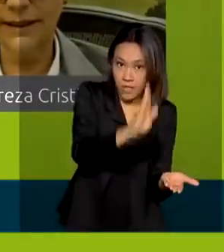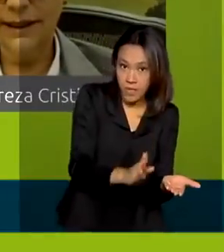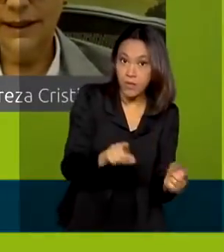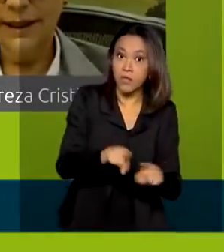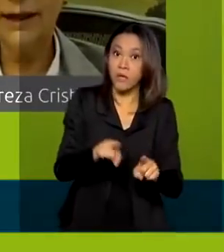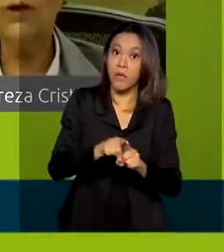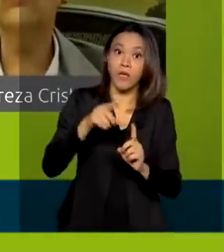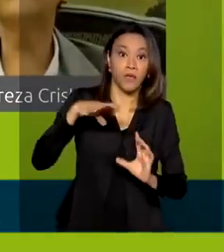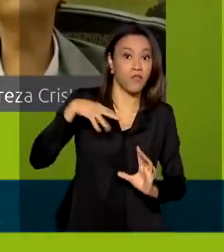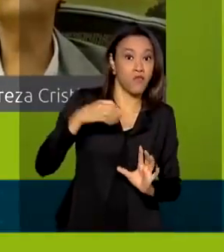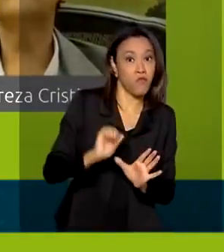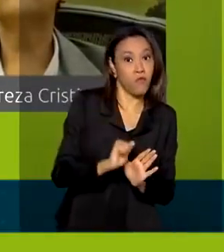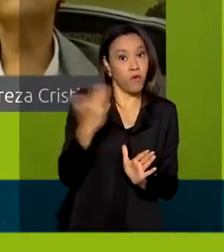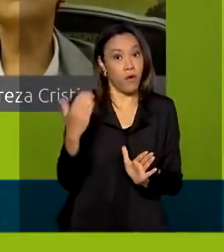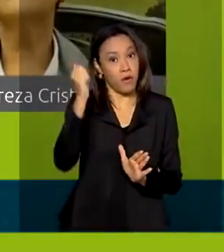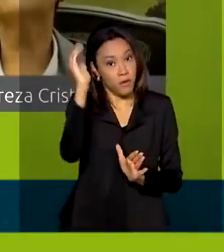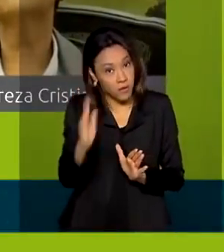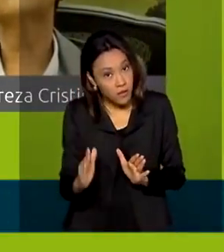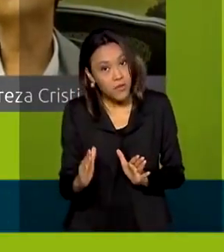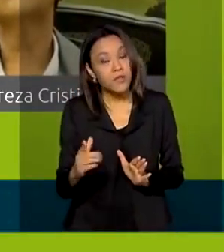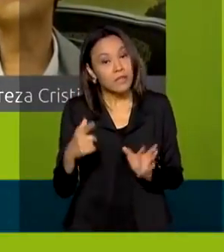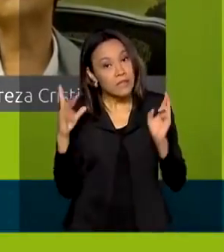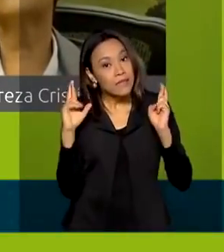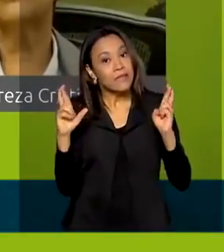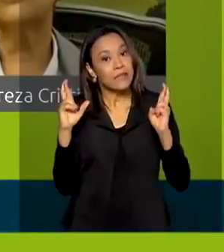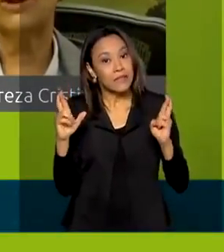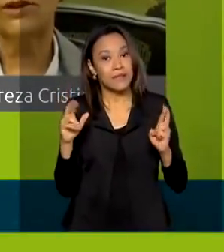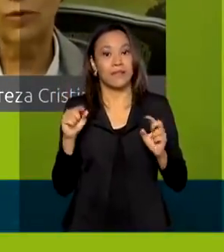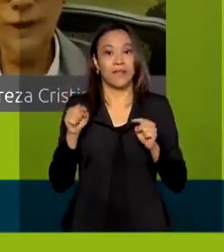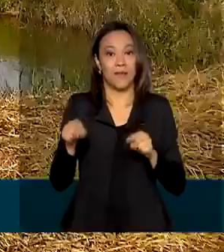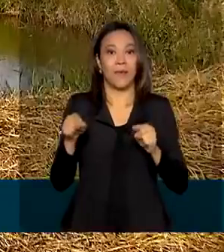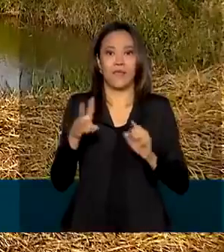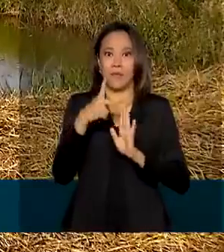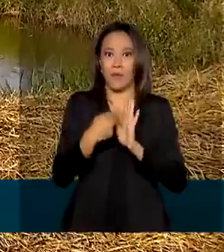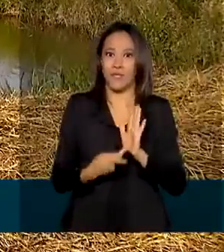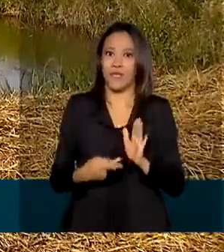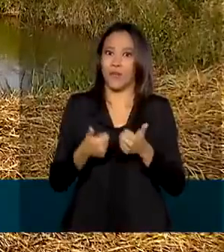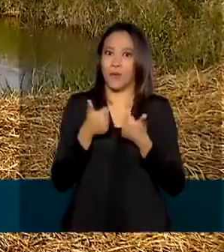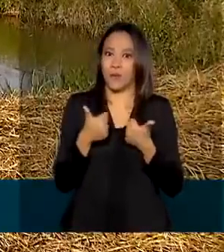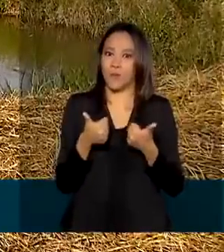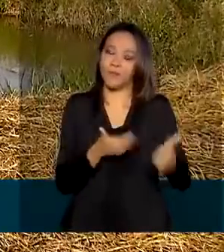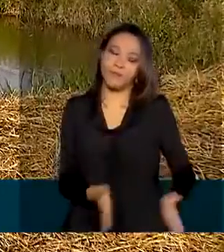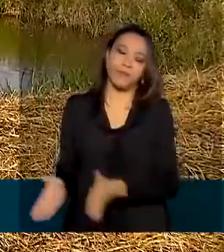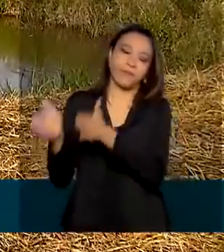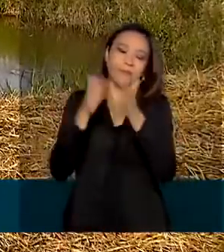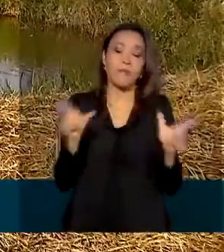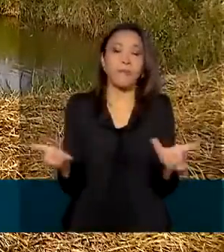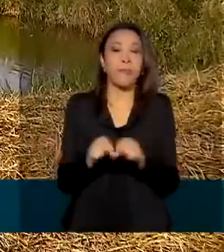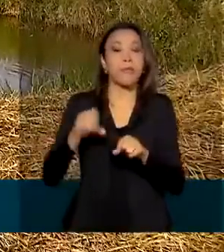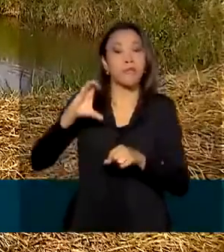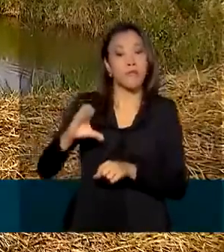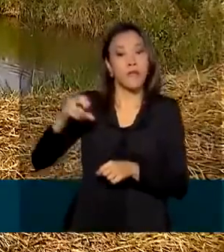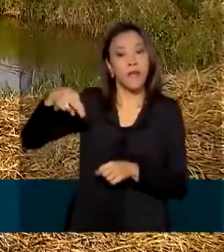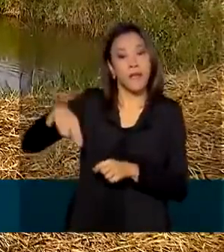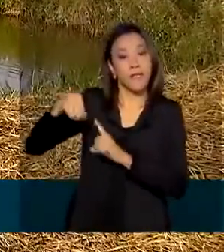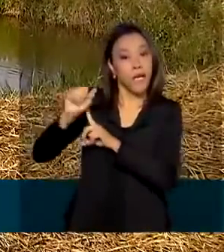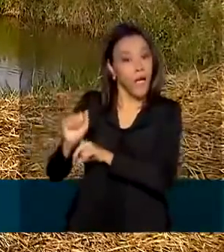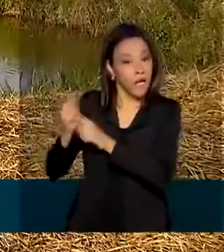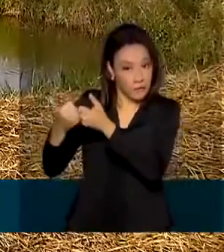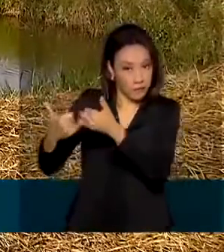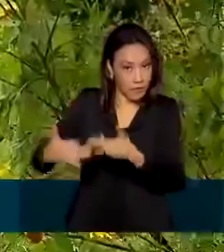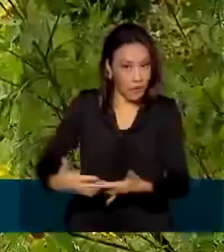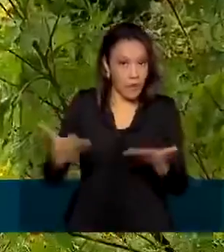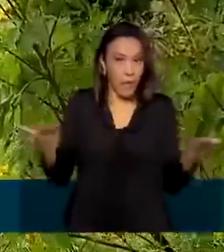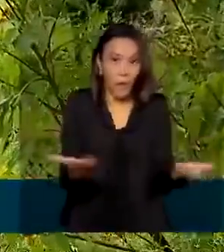globais, contam com esse grande projeto. Segundo a CNA, atualmente existem 6